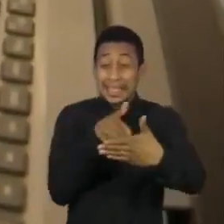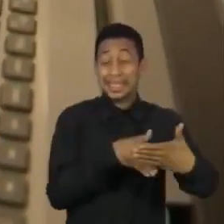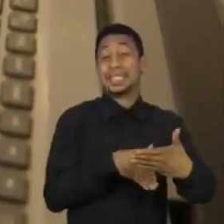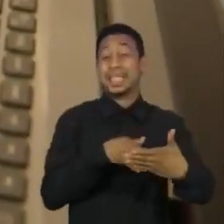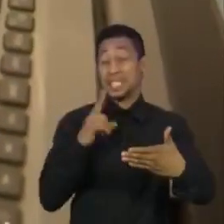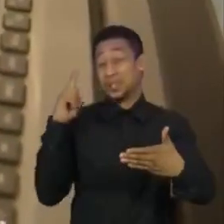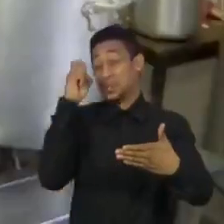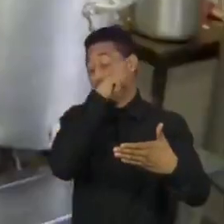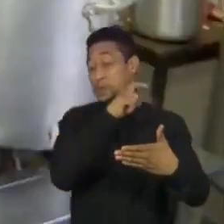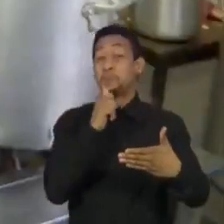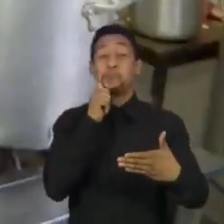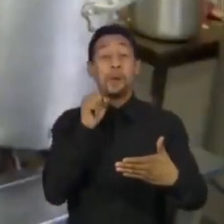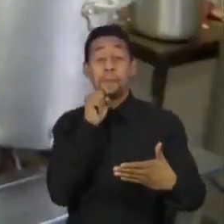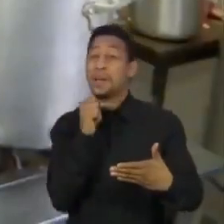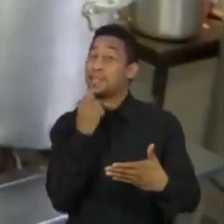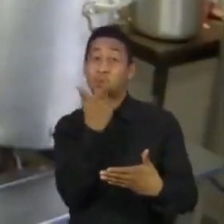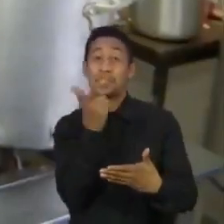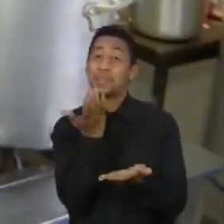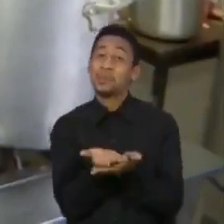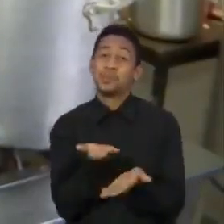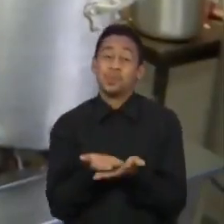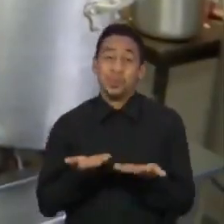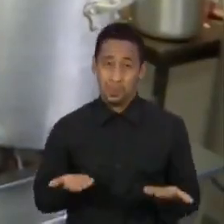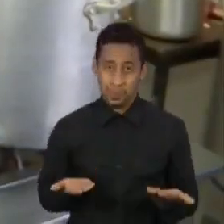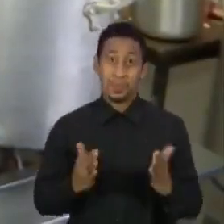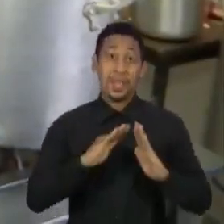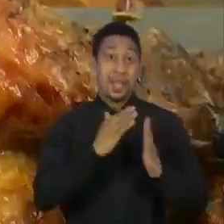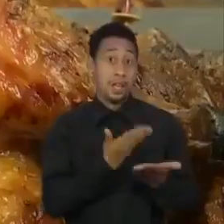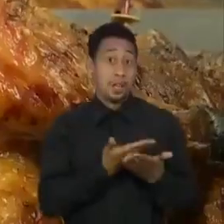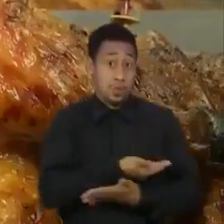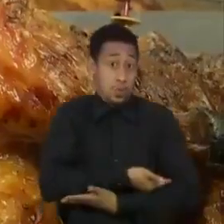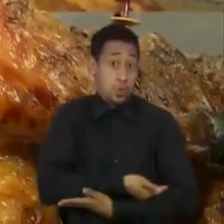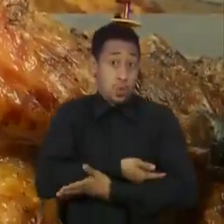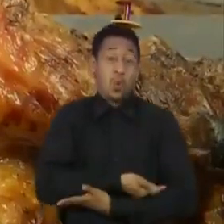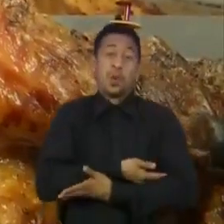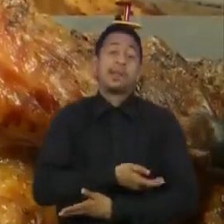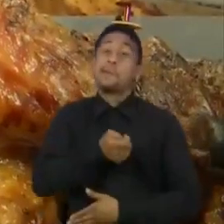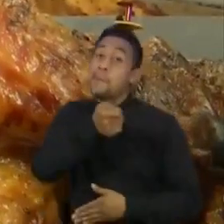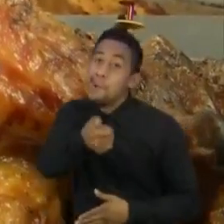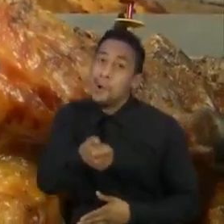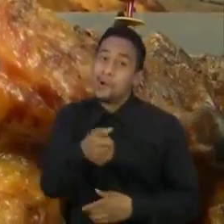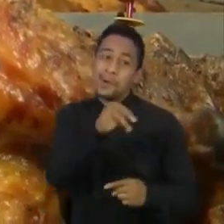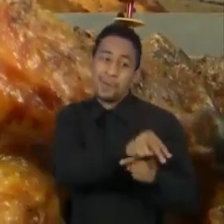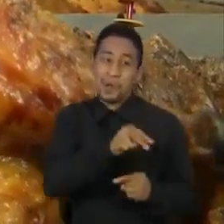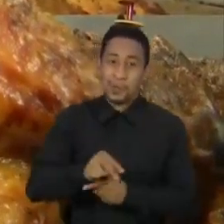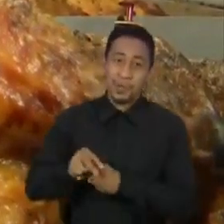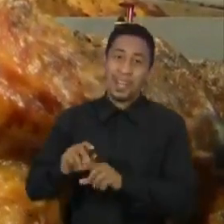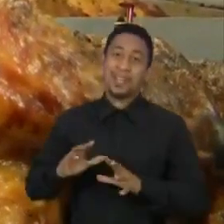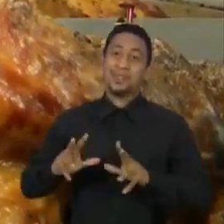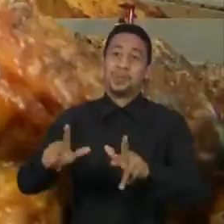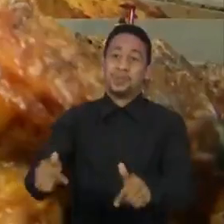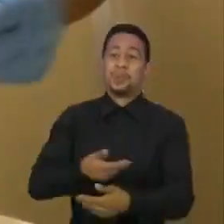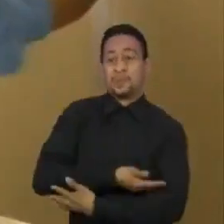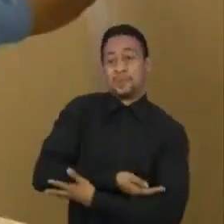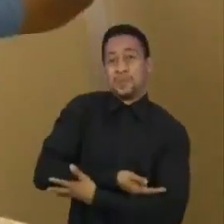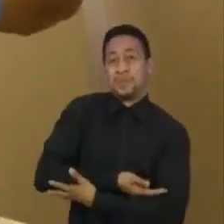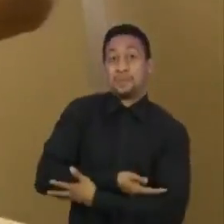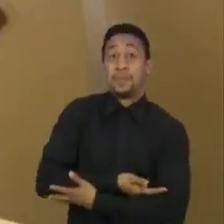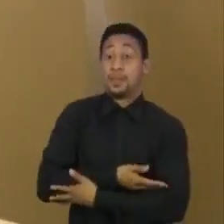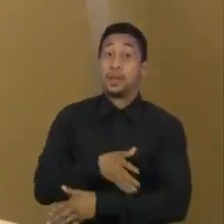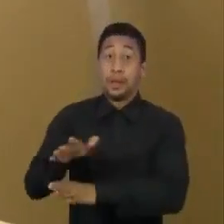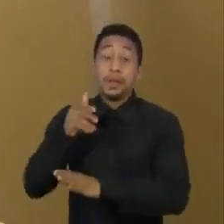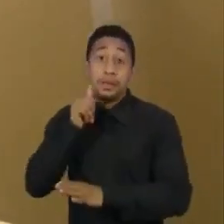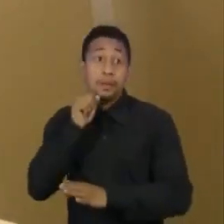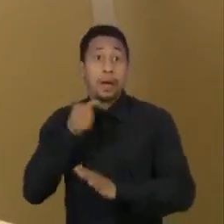escolaridade. Não há creches suficientes nem suporte do Estado para cuidar de todas as crianças enquanto as mães